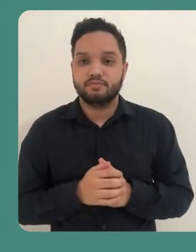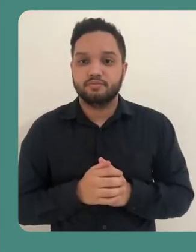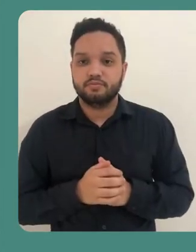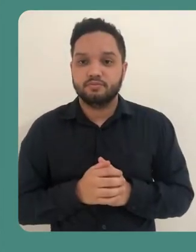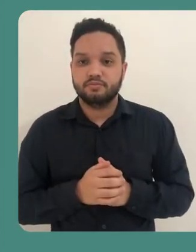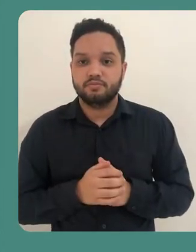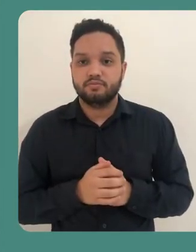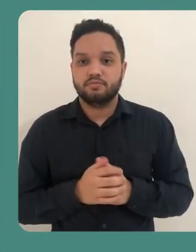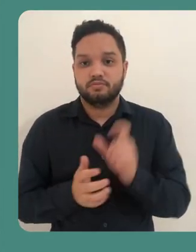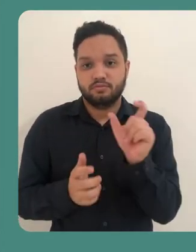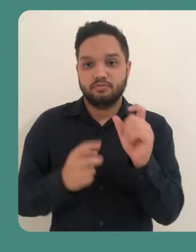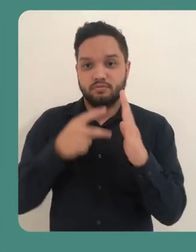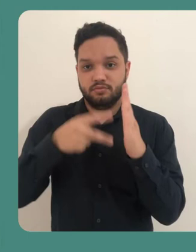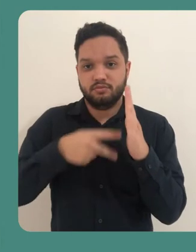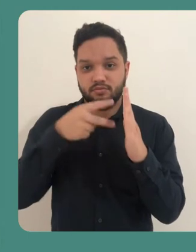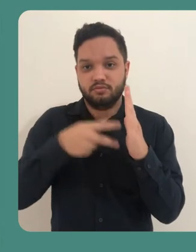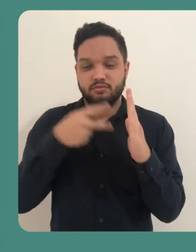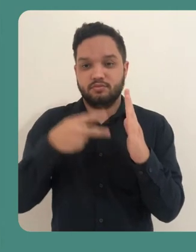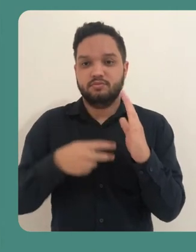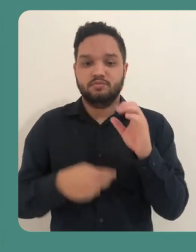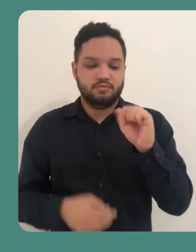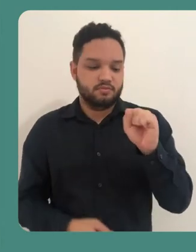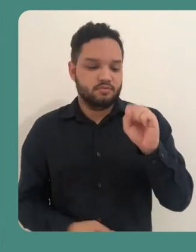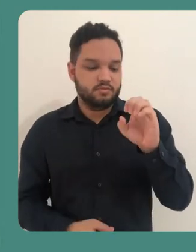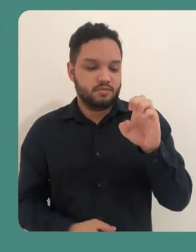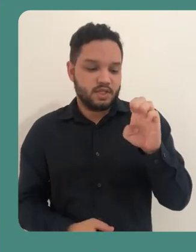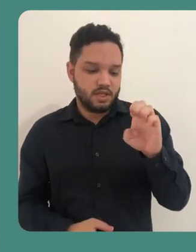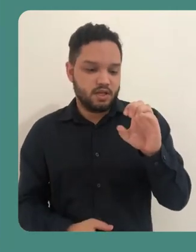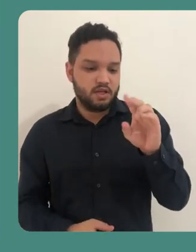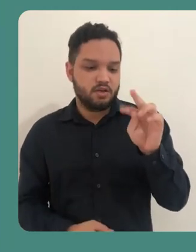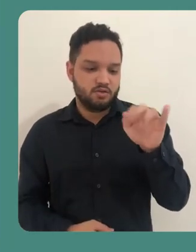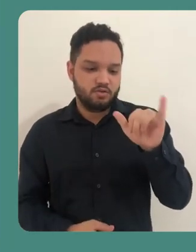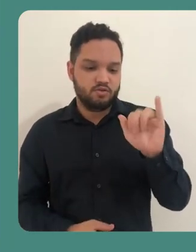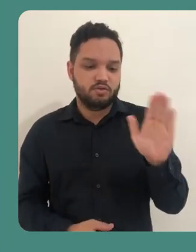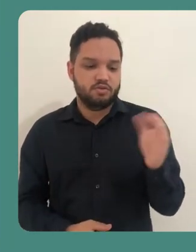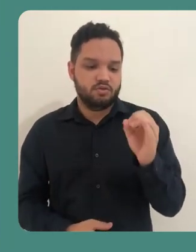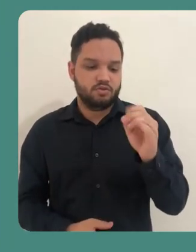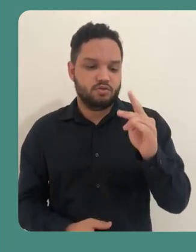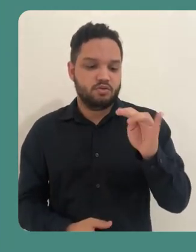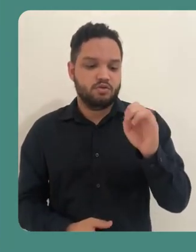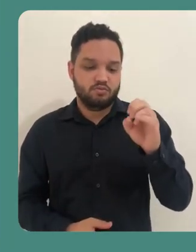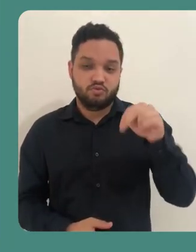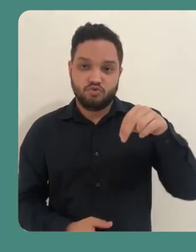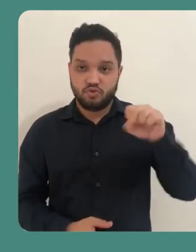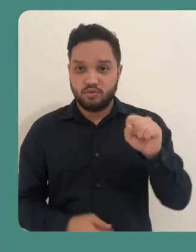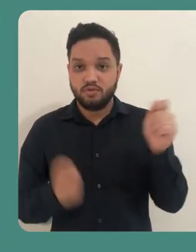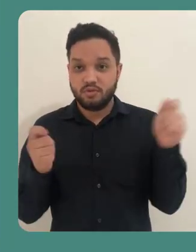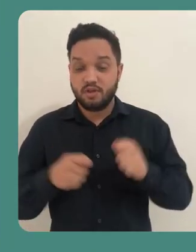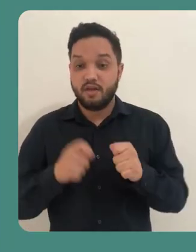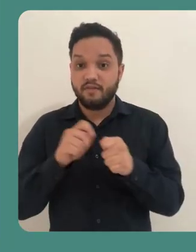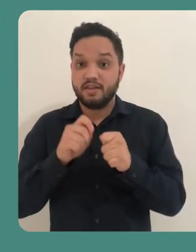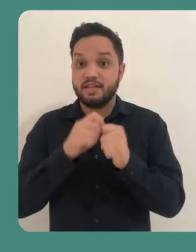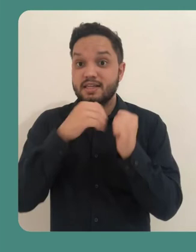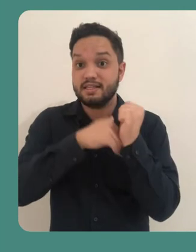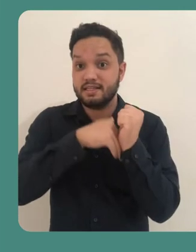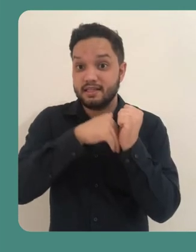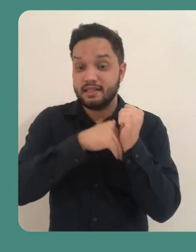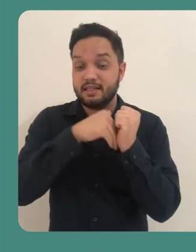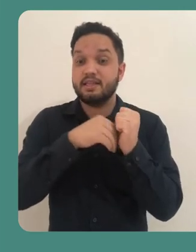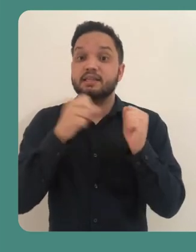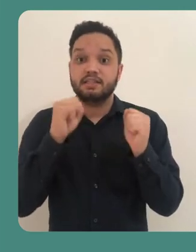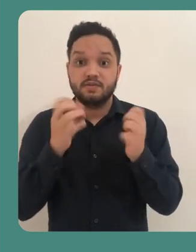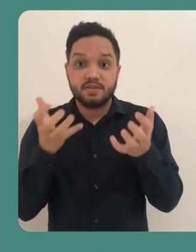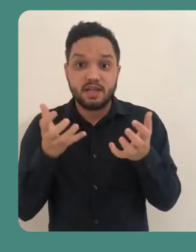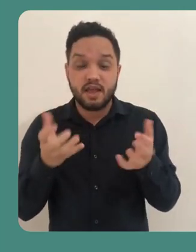Neste ícone, Security Options, é possível criar uma senha de acesso a essa webconferência. Então, se você quiser